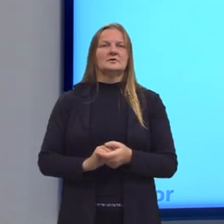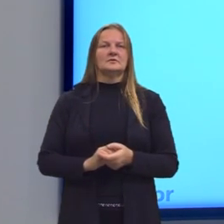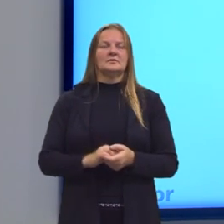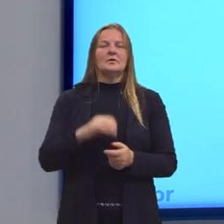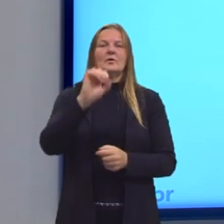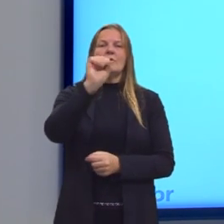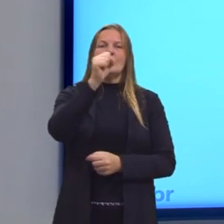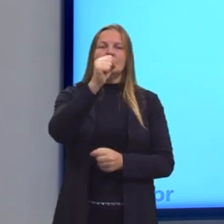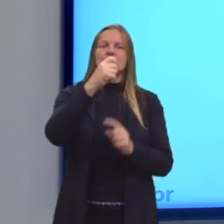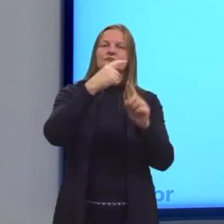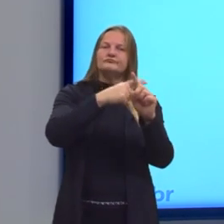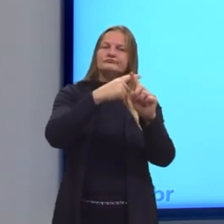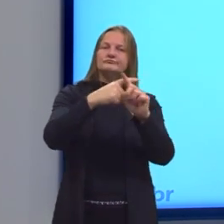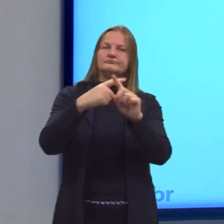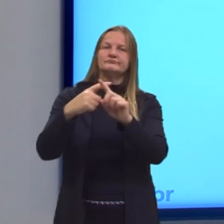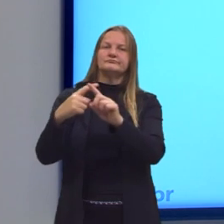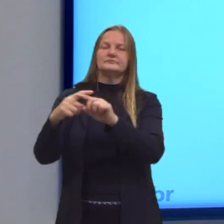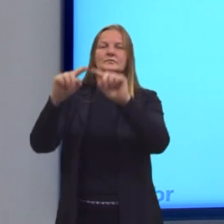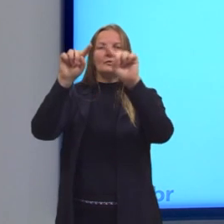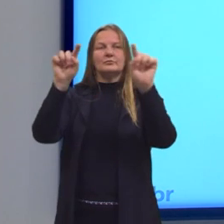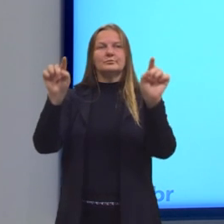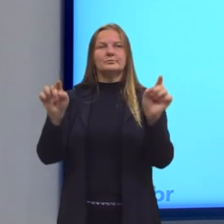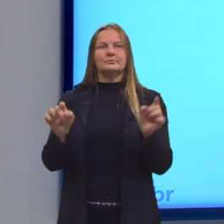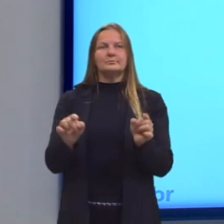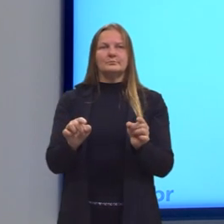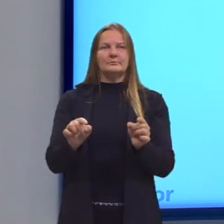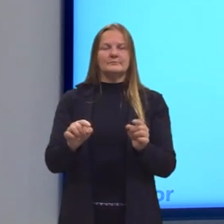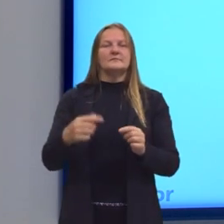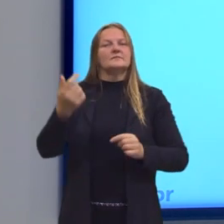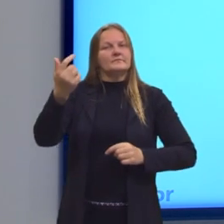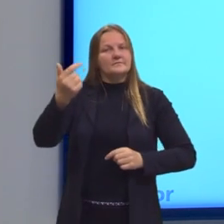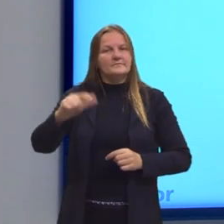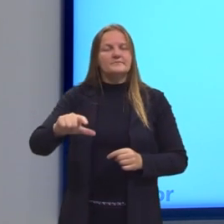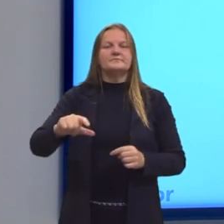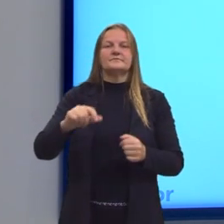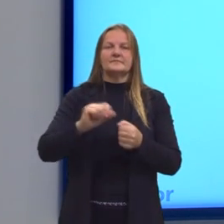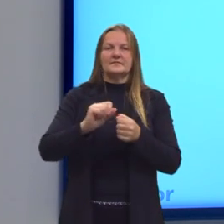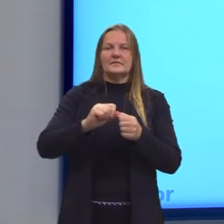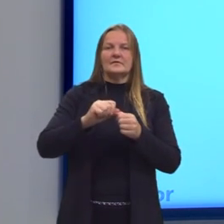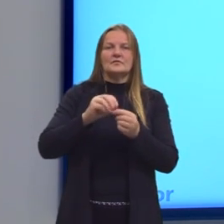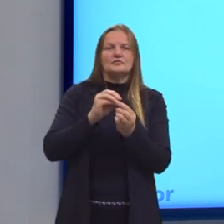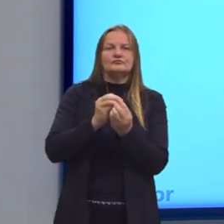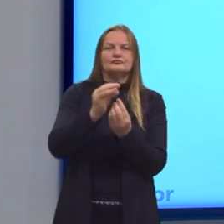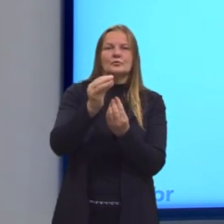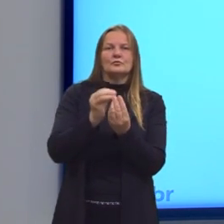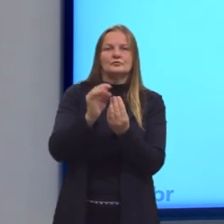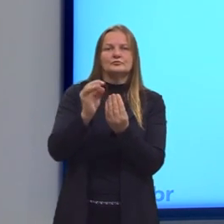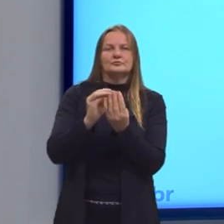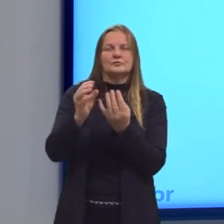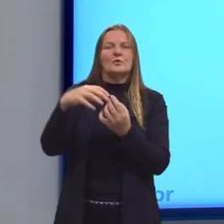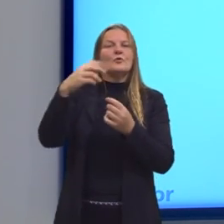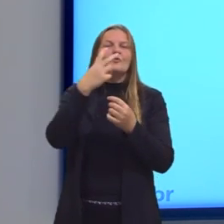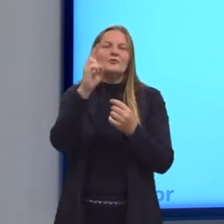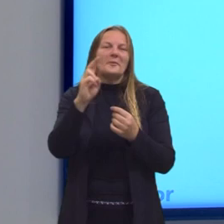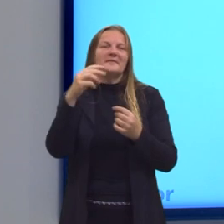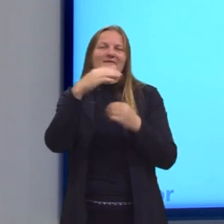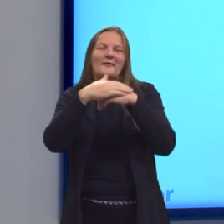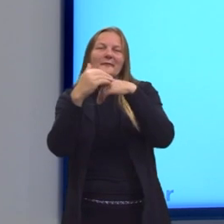multiplica todo o termo entre parênteses. Então, novamente, a distributiva ou o chuveirinho.